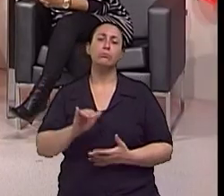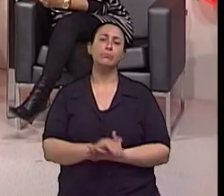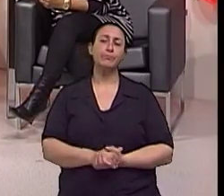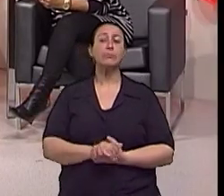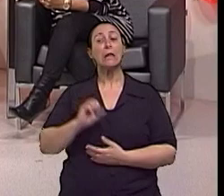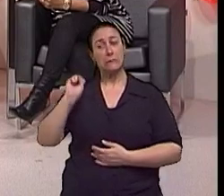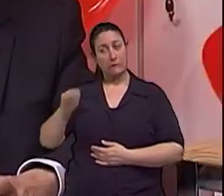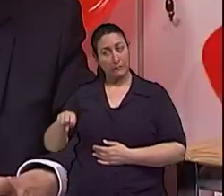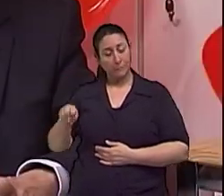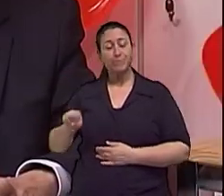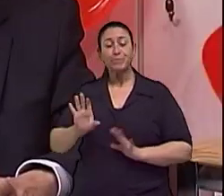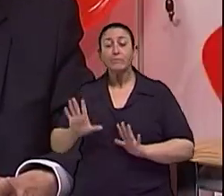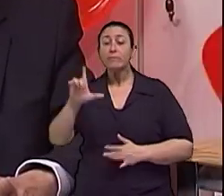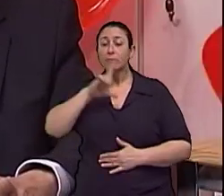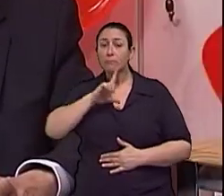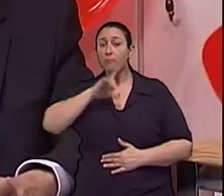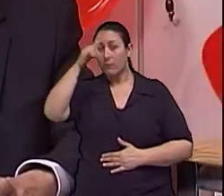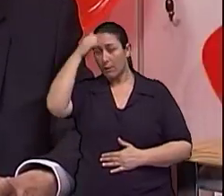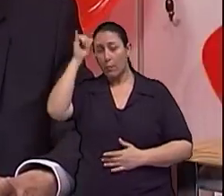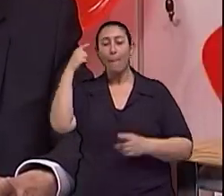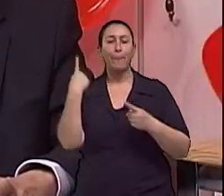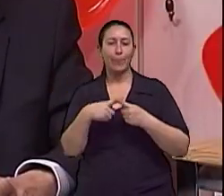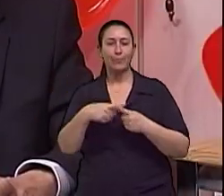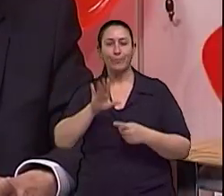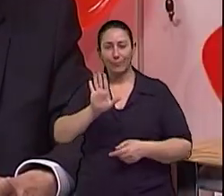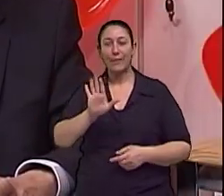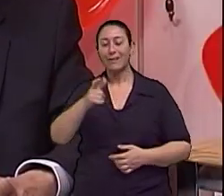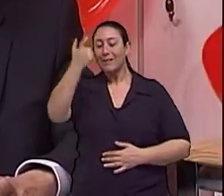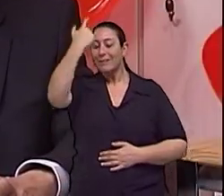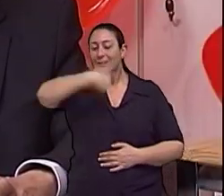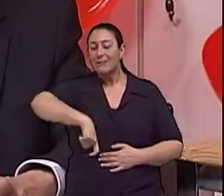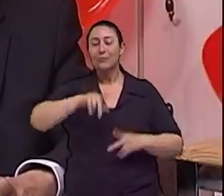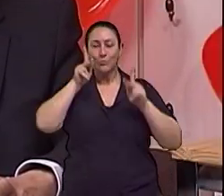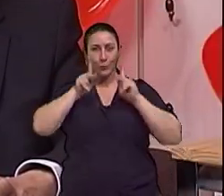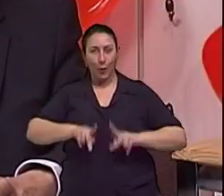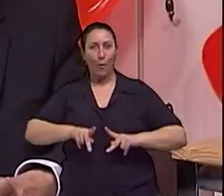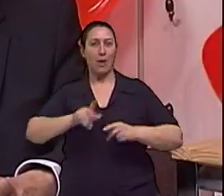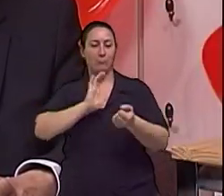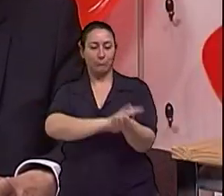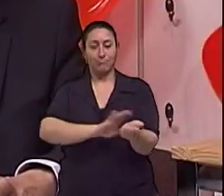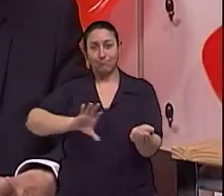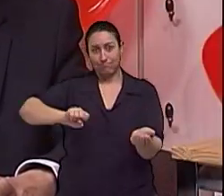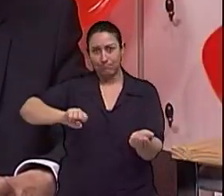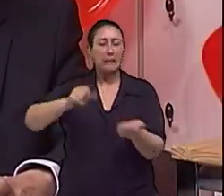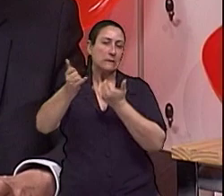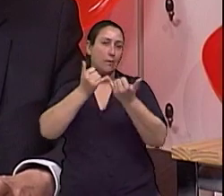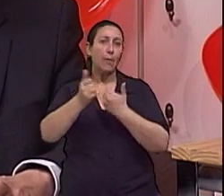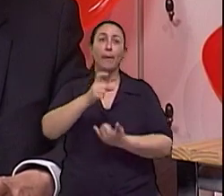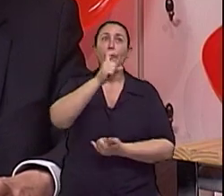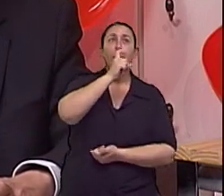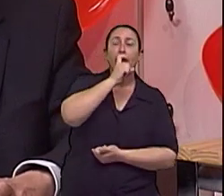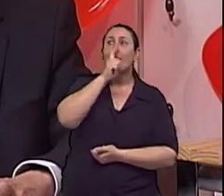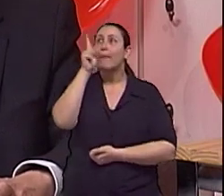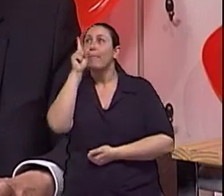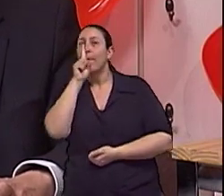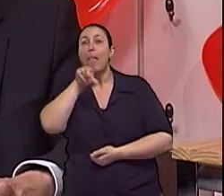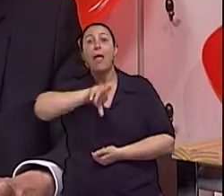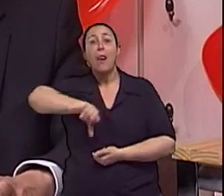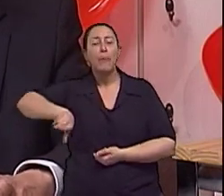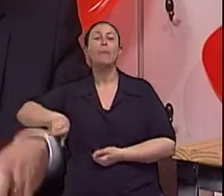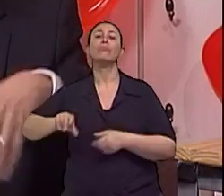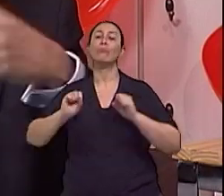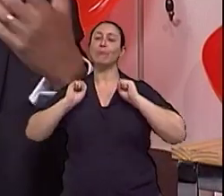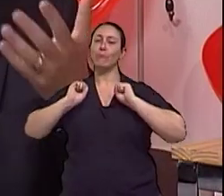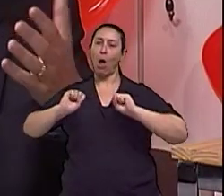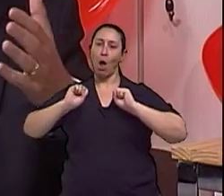prevenção. Na realidade é assim, a hipertensão tem um fator genético importante. Então, se as pessoas têm pai, mãe ou irmãos que têm hipertensão,